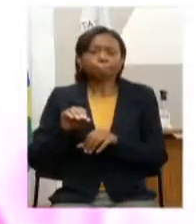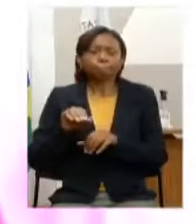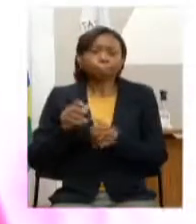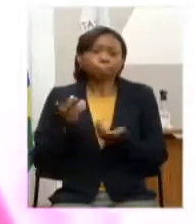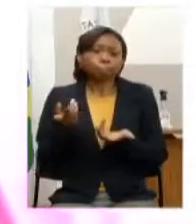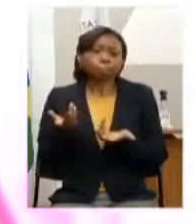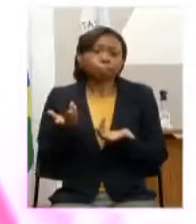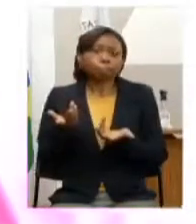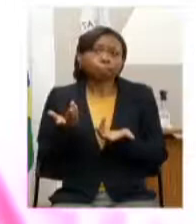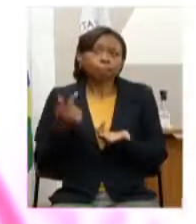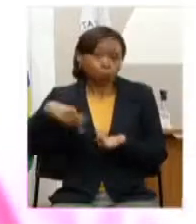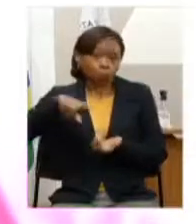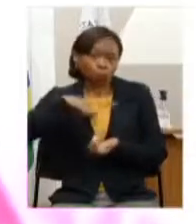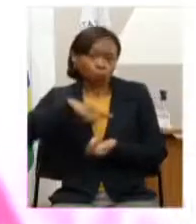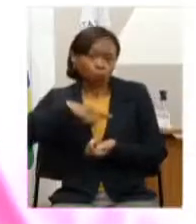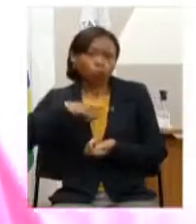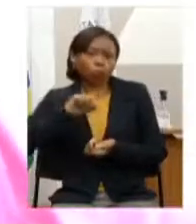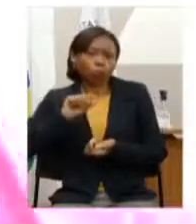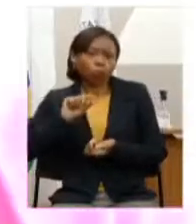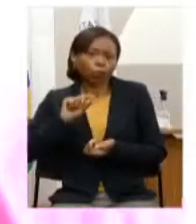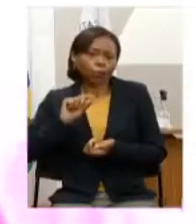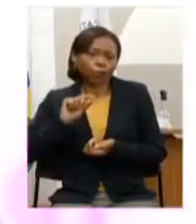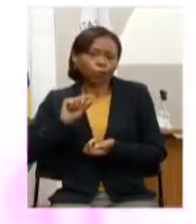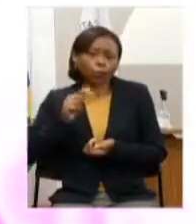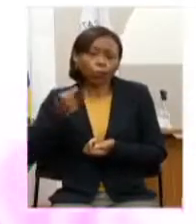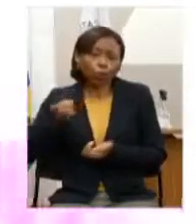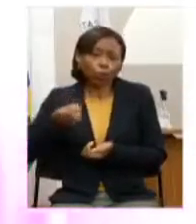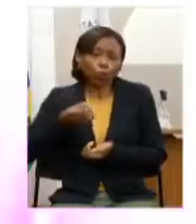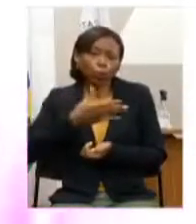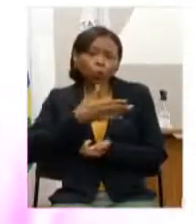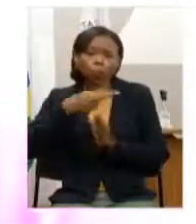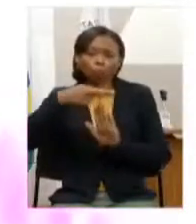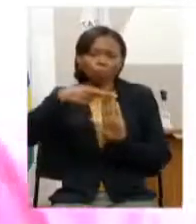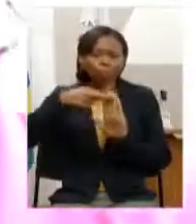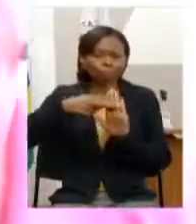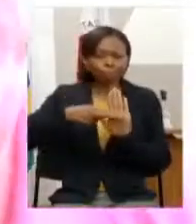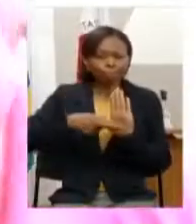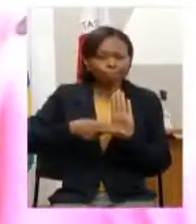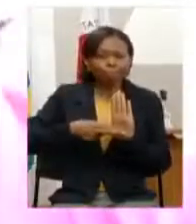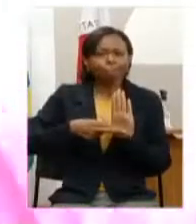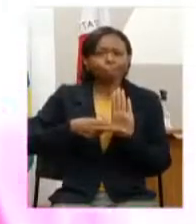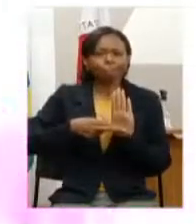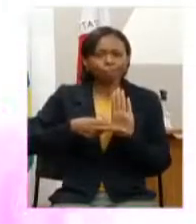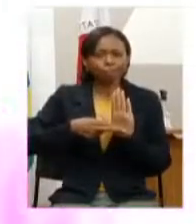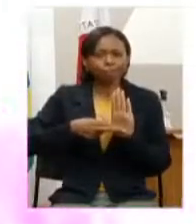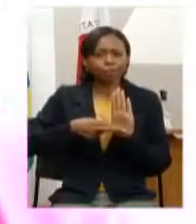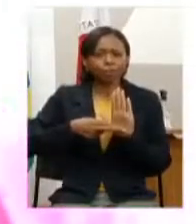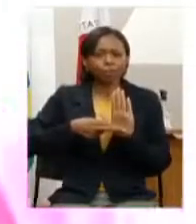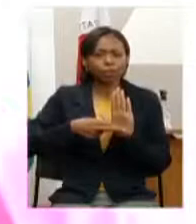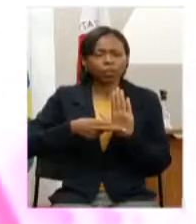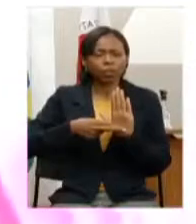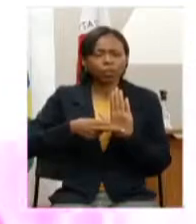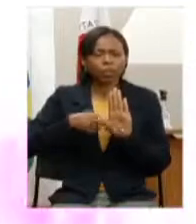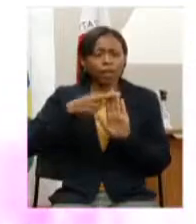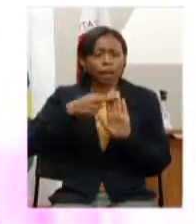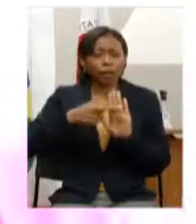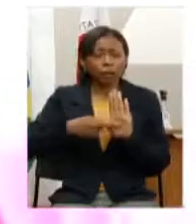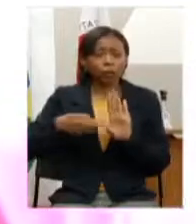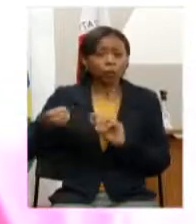a gente foi submetido a um novo regramento que é o regramento da Miroski do Miroski né